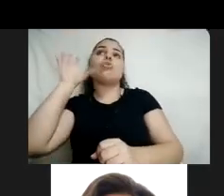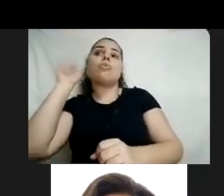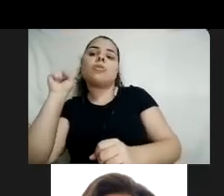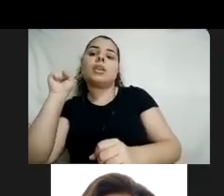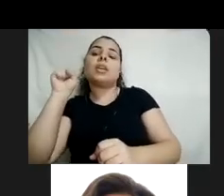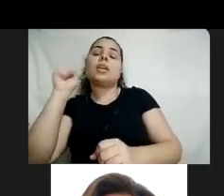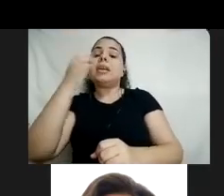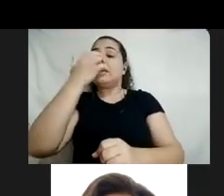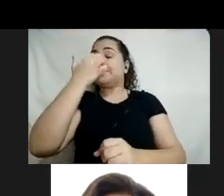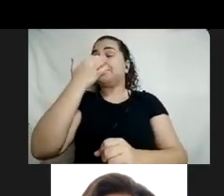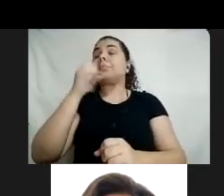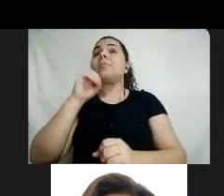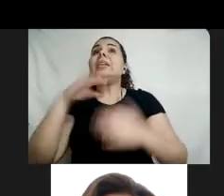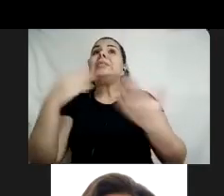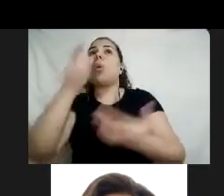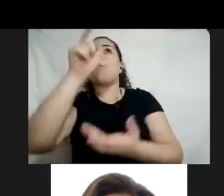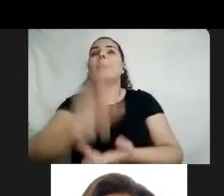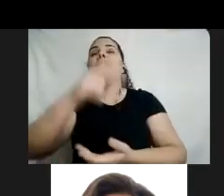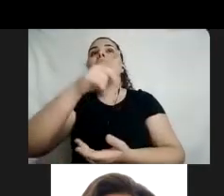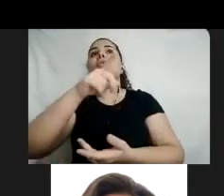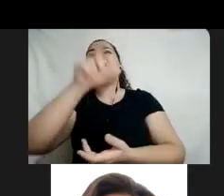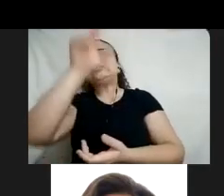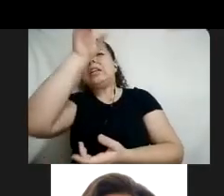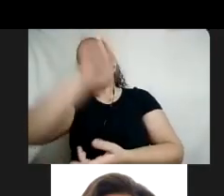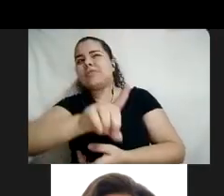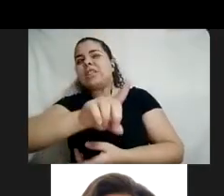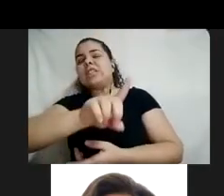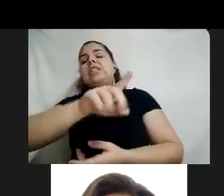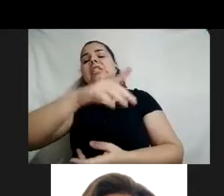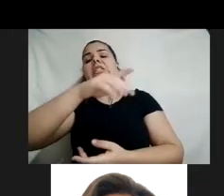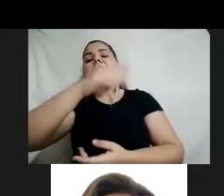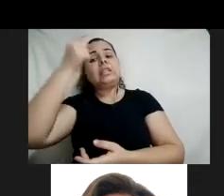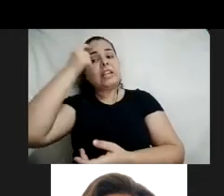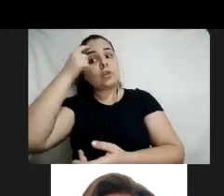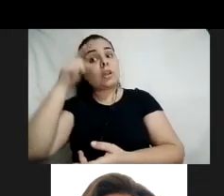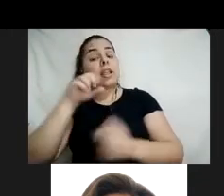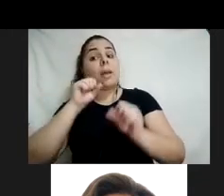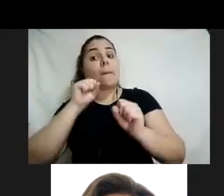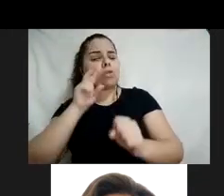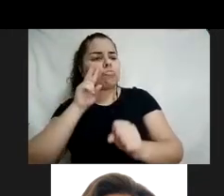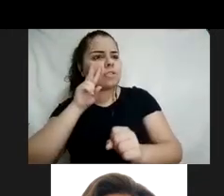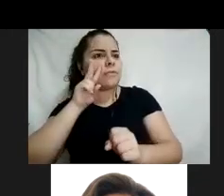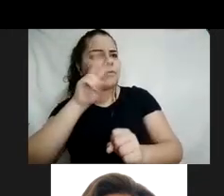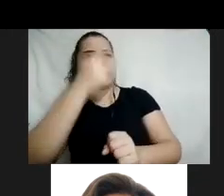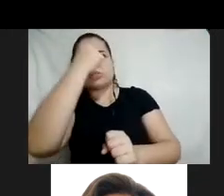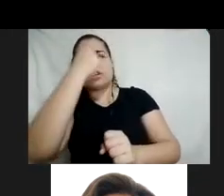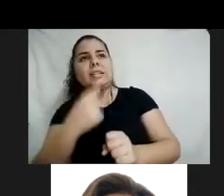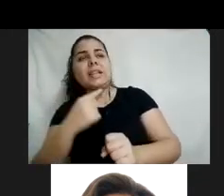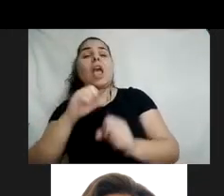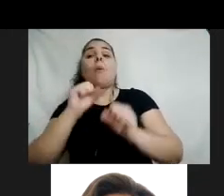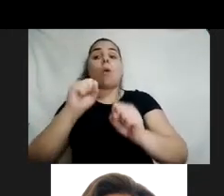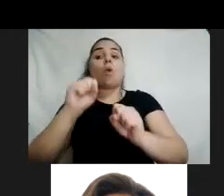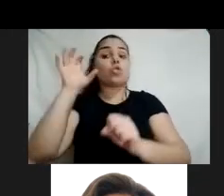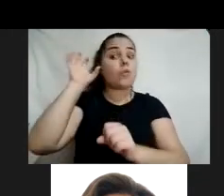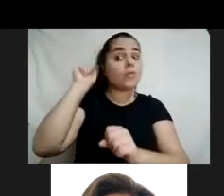com deficiência intelectual pode ver o vídeo em libras, né? Pode ouvir o vídeo, né? Não é um protejo. A gente